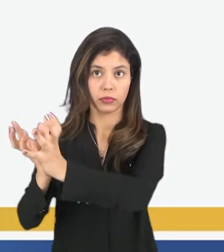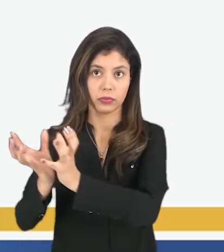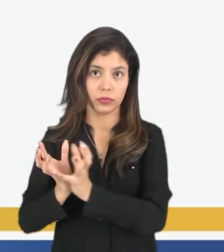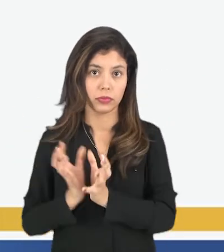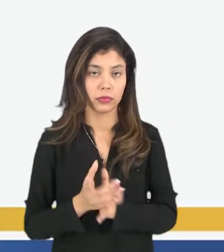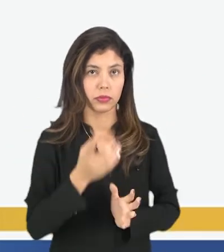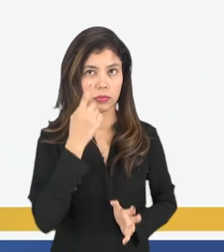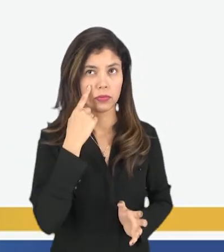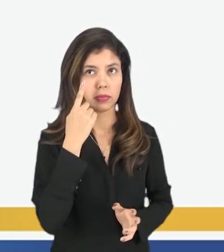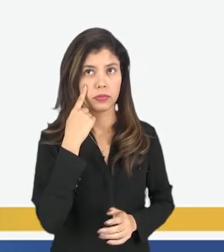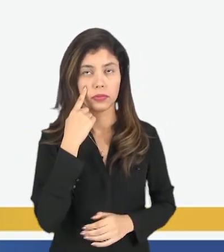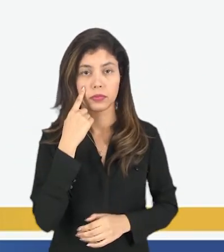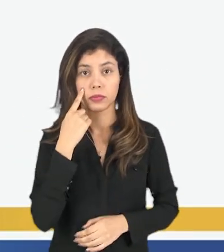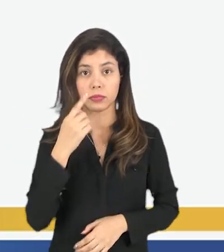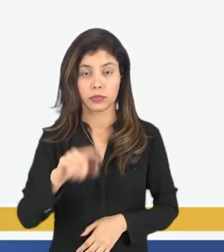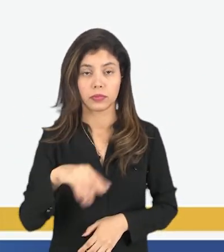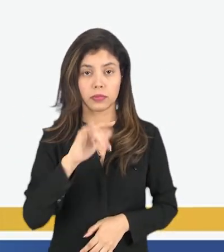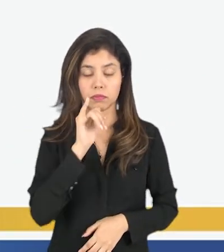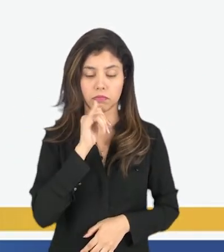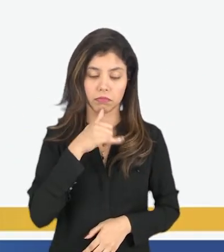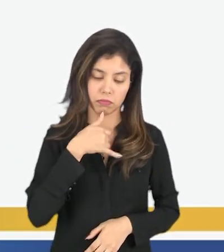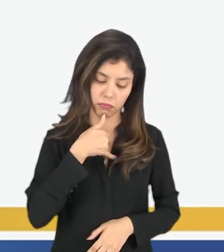Observem bem o rosto dessa criança.